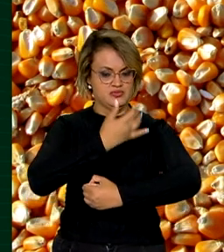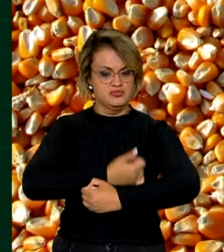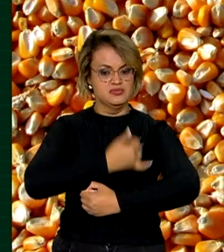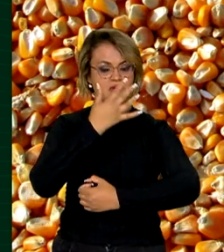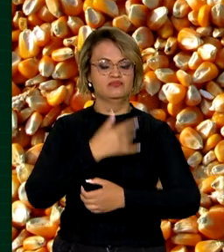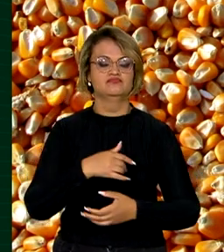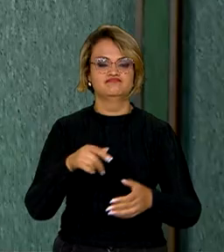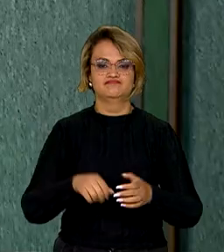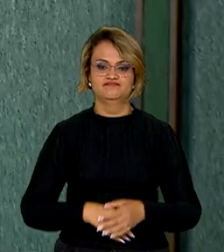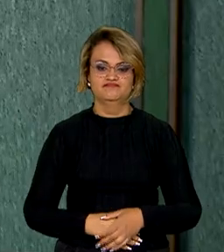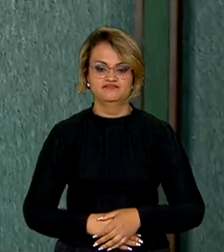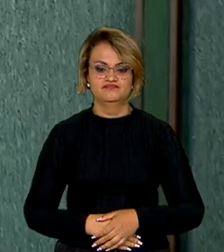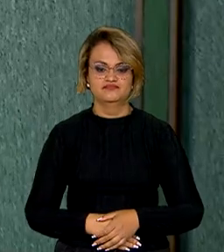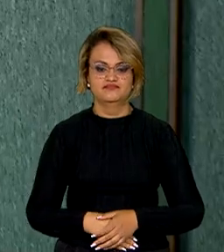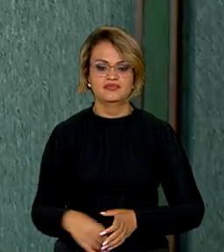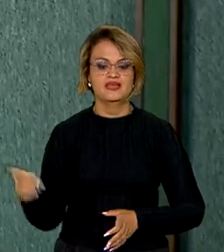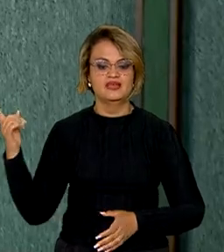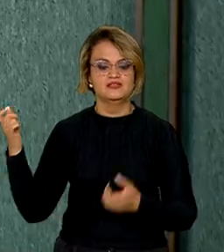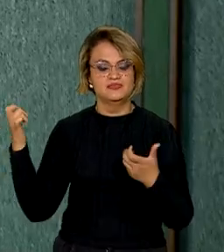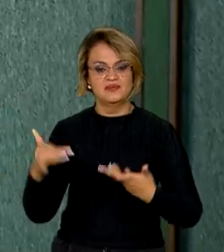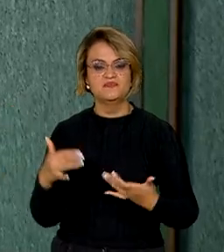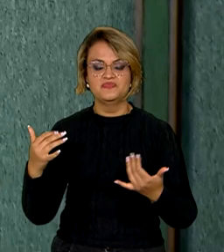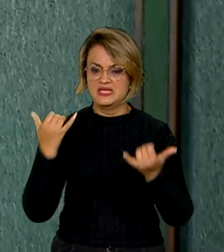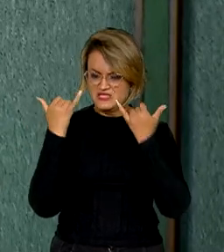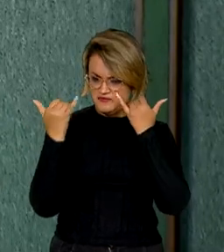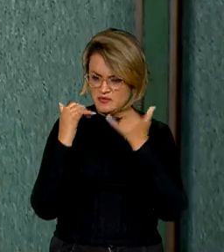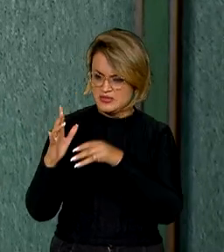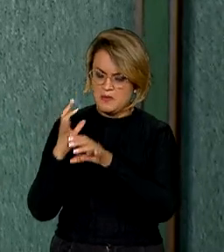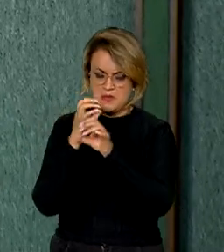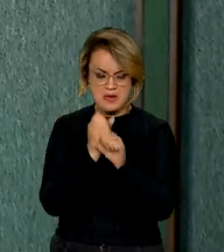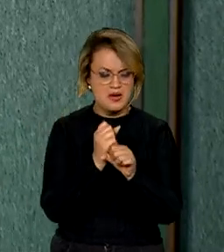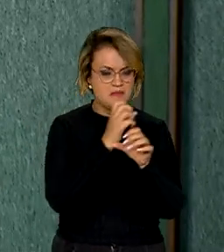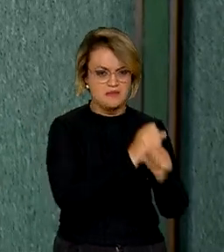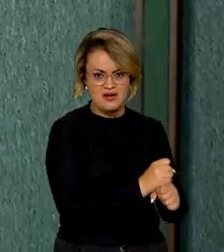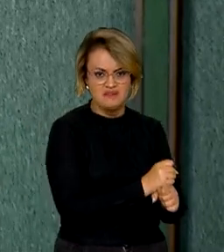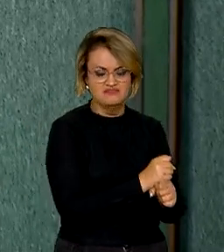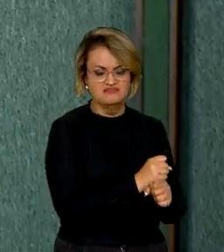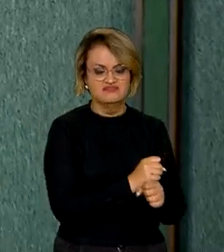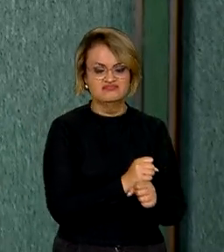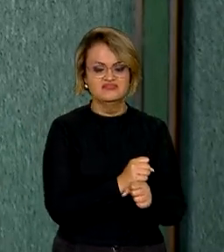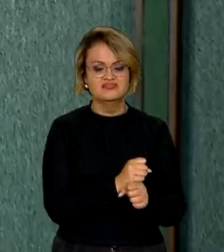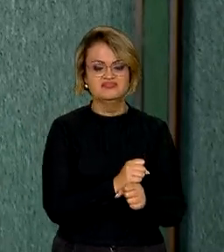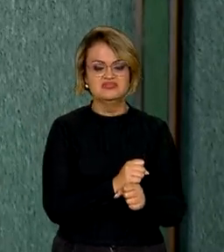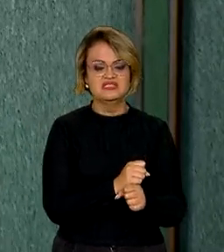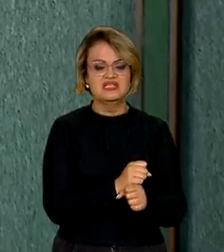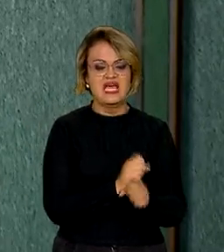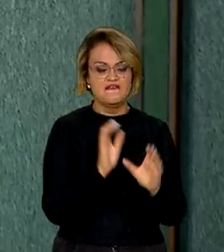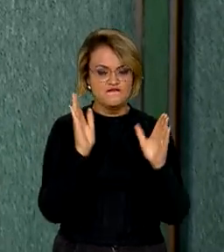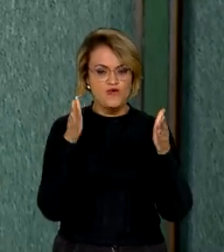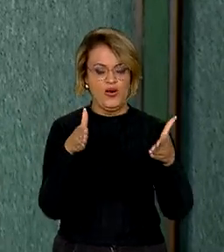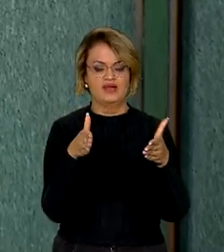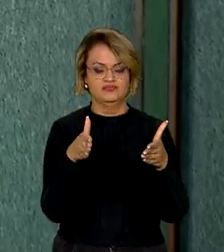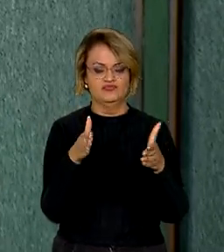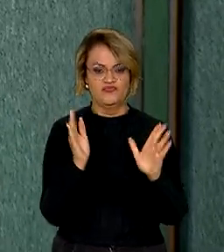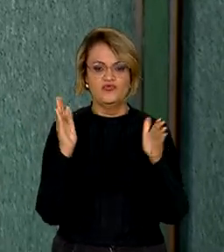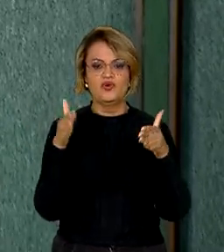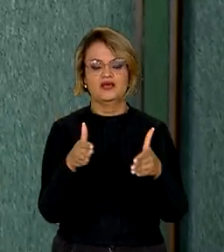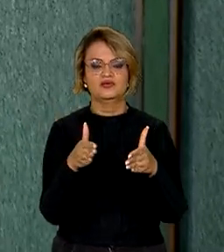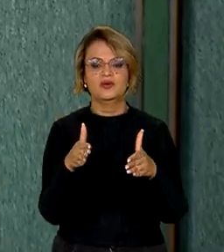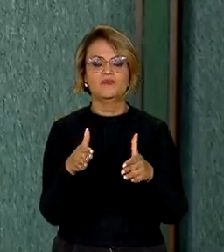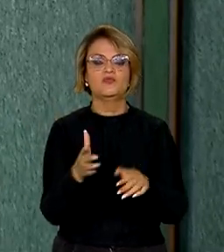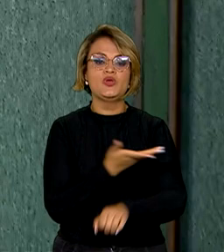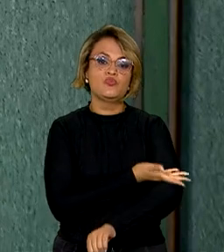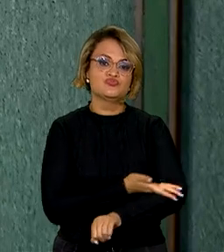nacional de grãos. Os nossos levantamentos sempre são, como dizem os nossos técnicos, conservadores. Porque nós